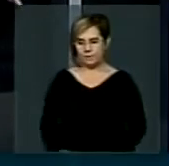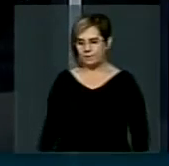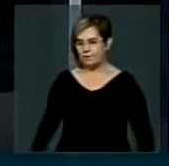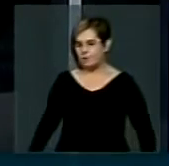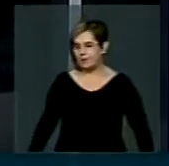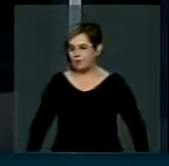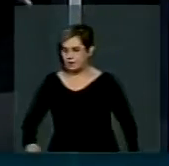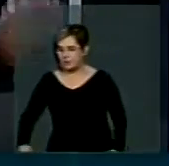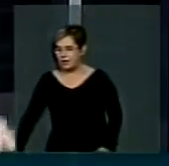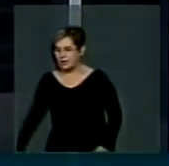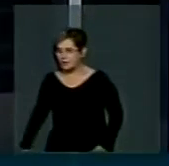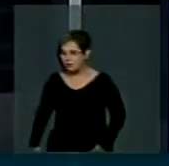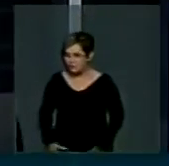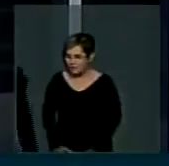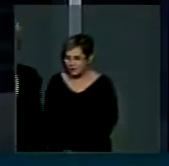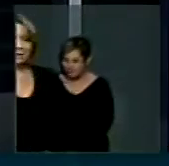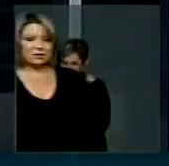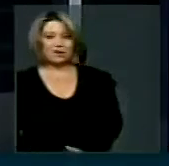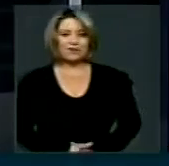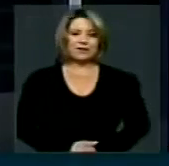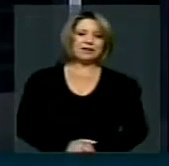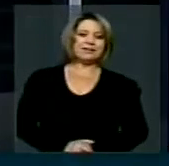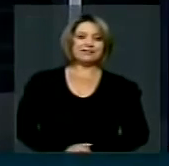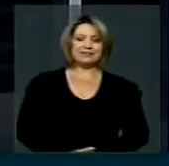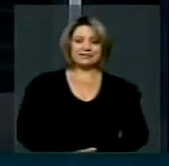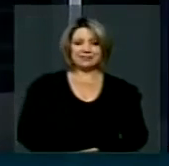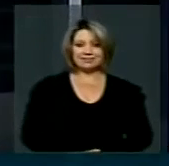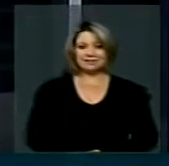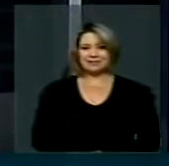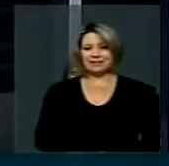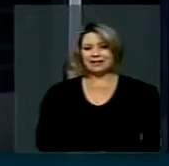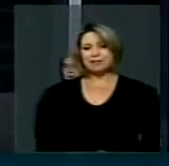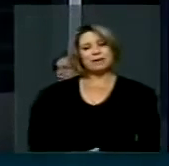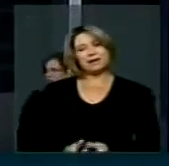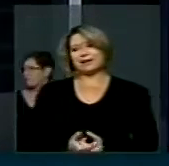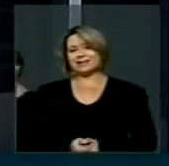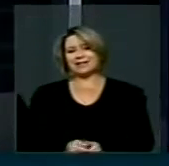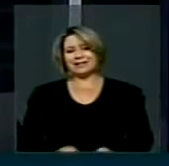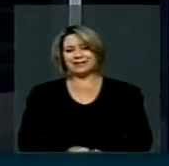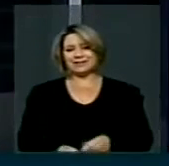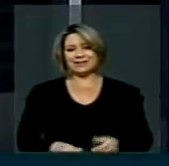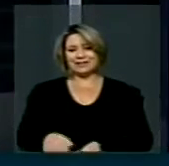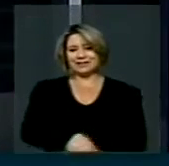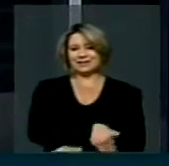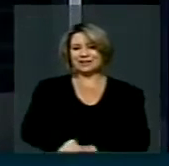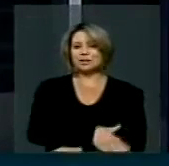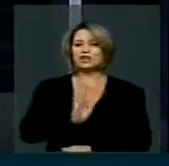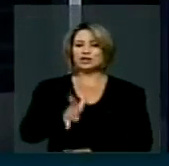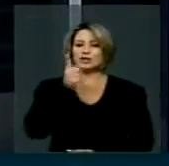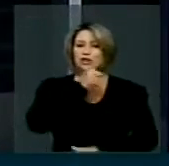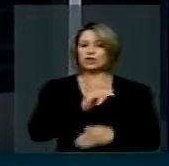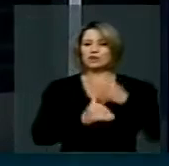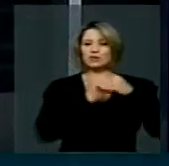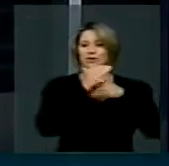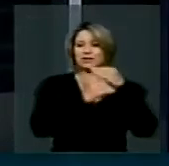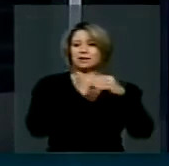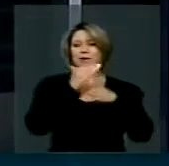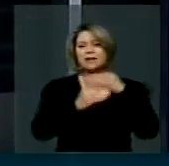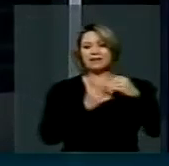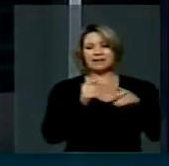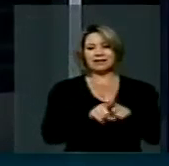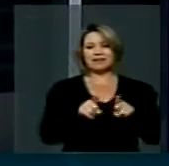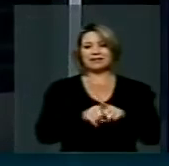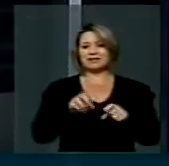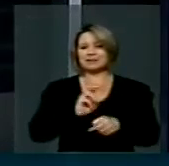excelência aqui já, quando me vê não o deputado falar sobre estrada, nem vou falar das rodovias, porque nós avançamos, mas eu acompanho a